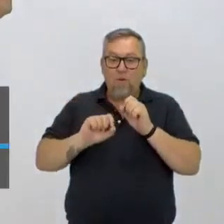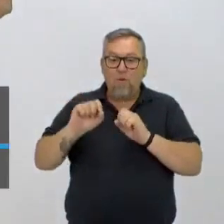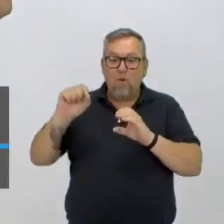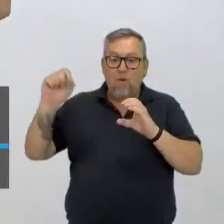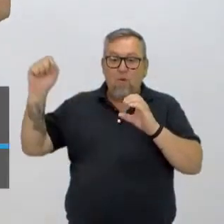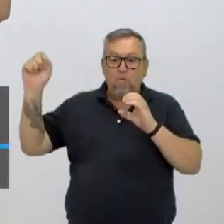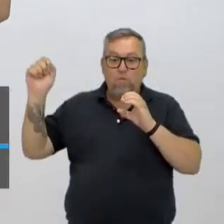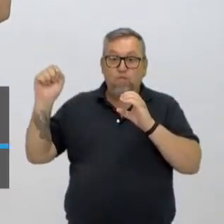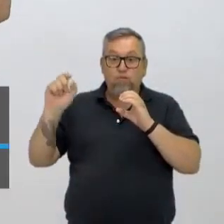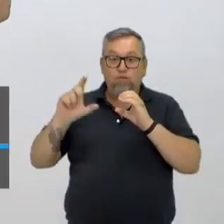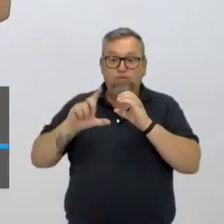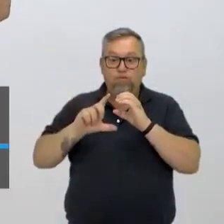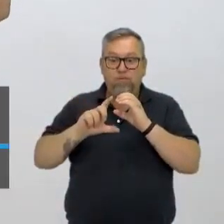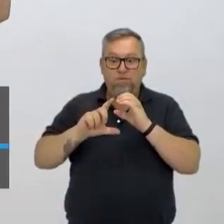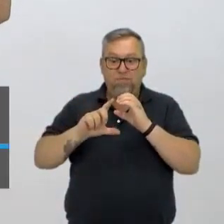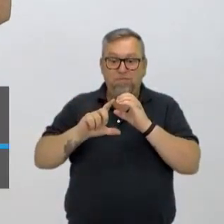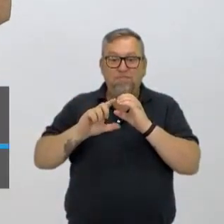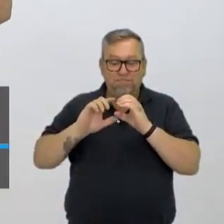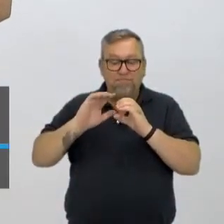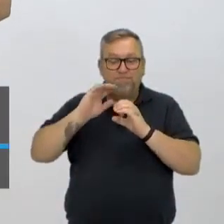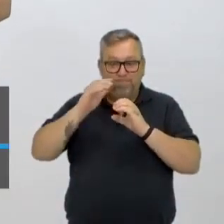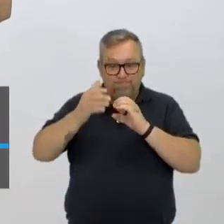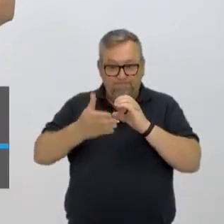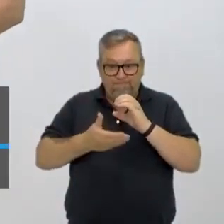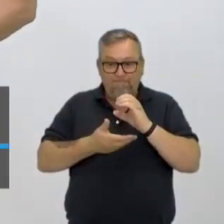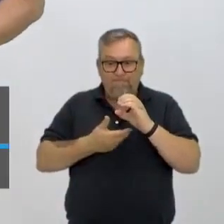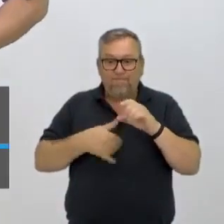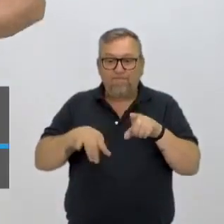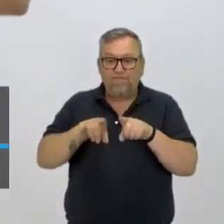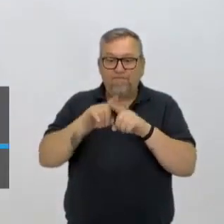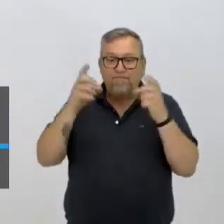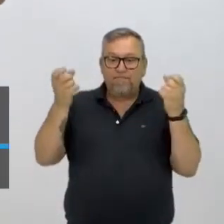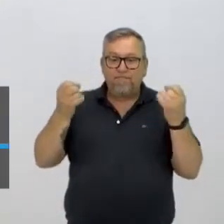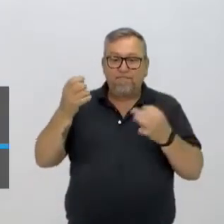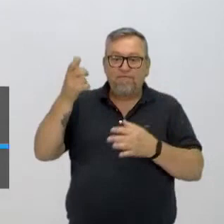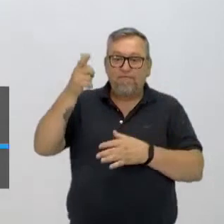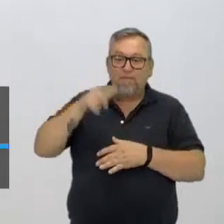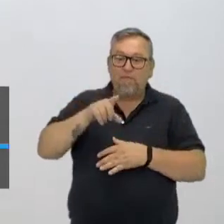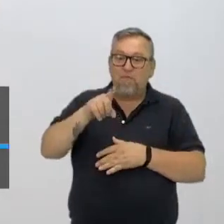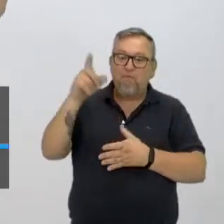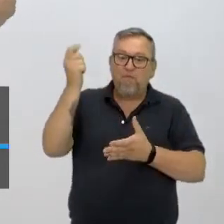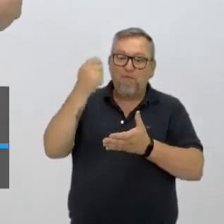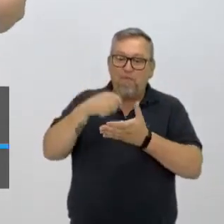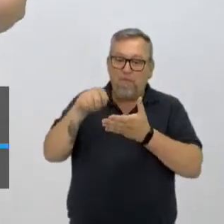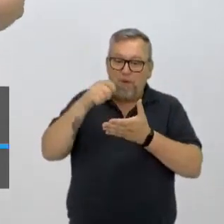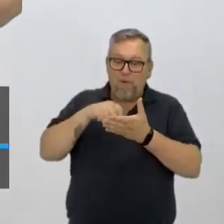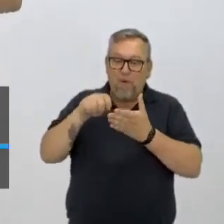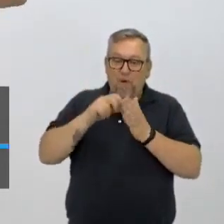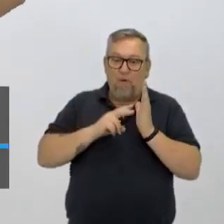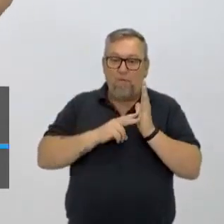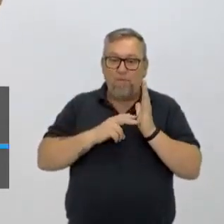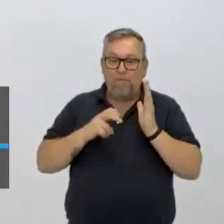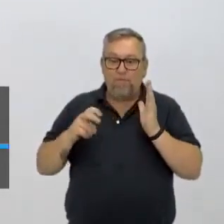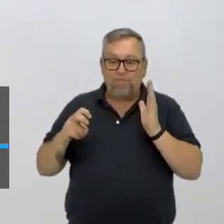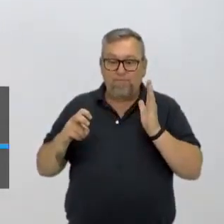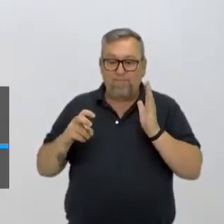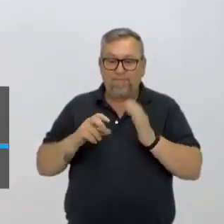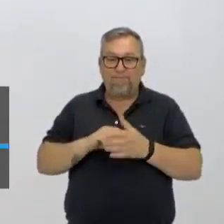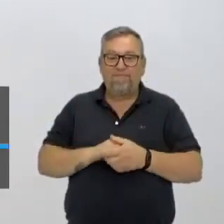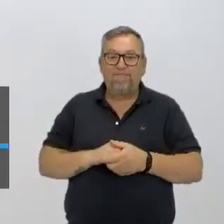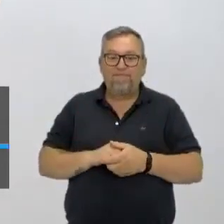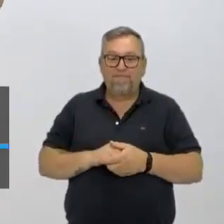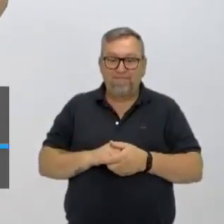estufa, tá bom? Eu vou falar daqui a pouquinho de novo para você anotar aí no seu glossário, tá bom? Bom,